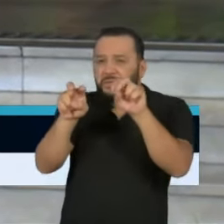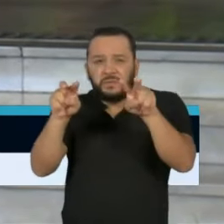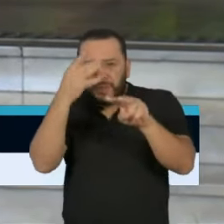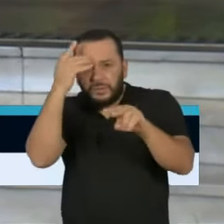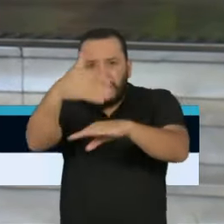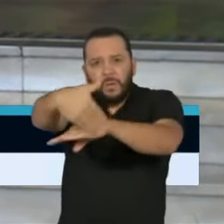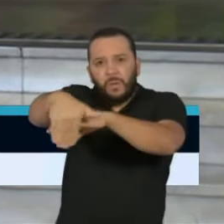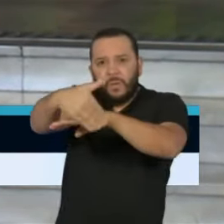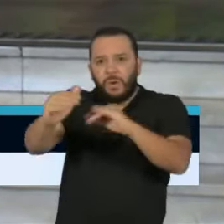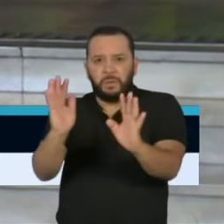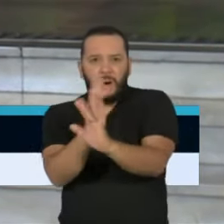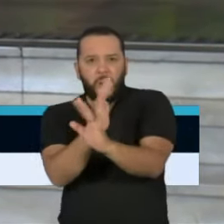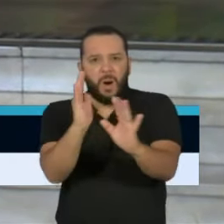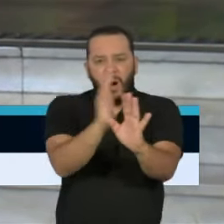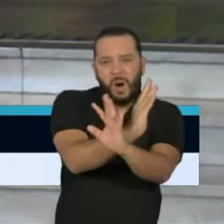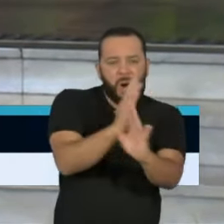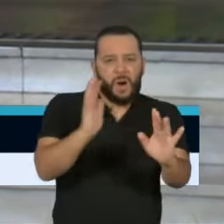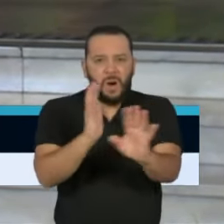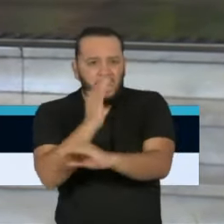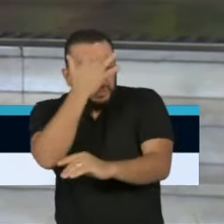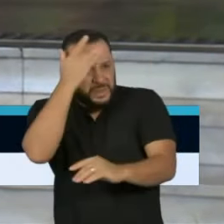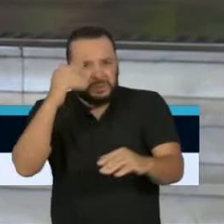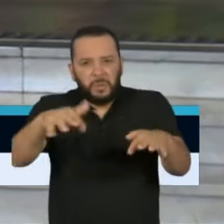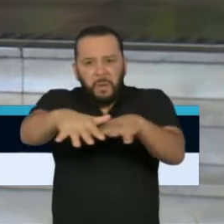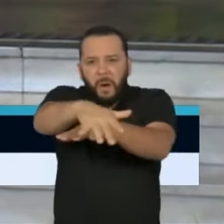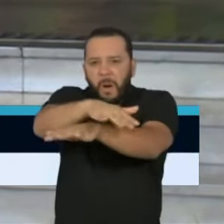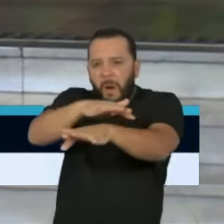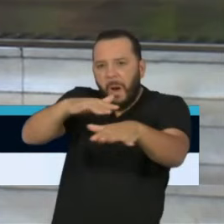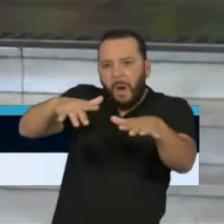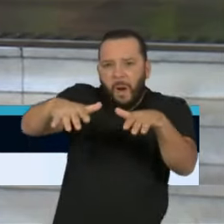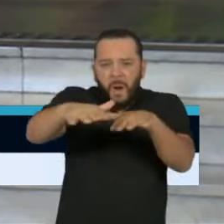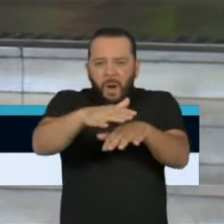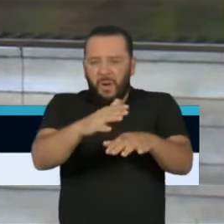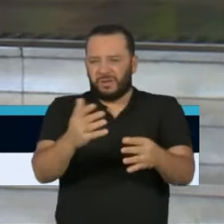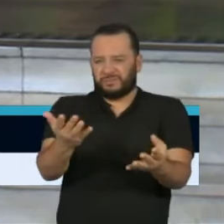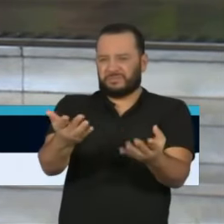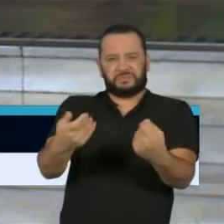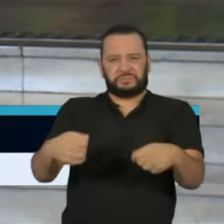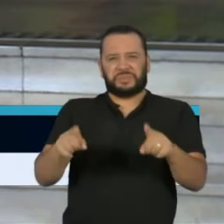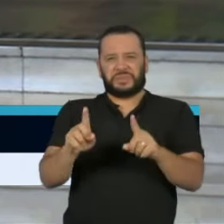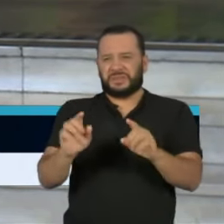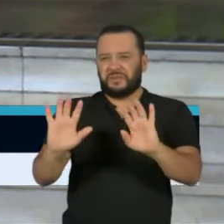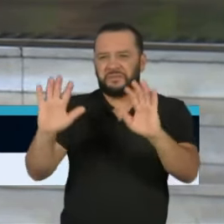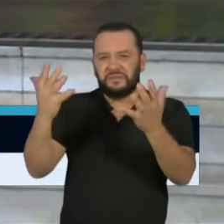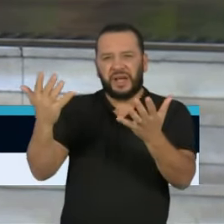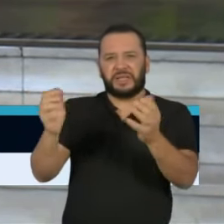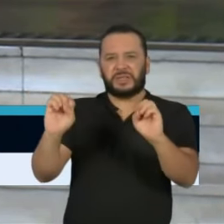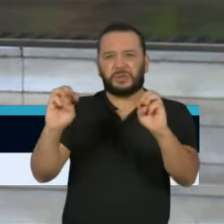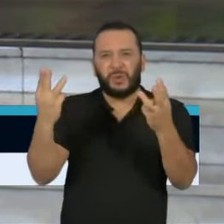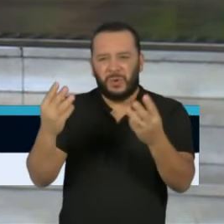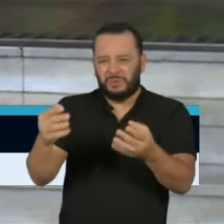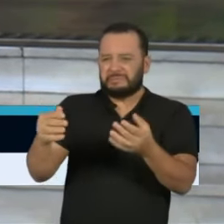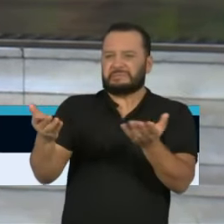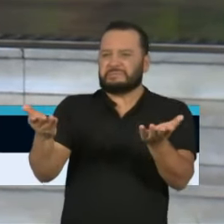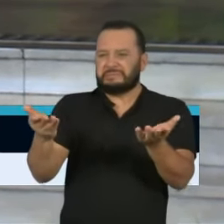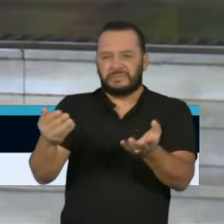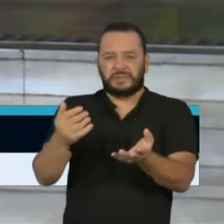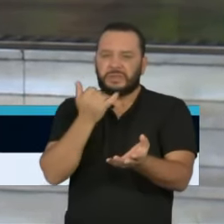ruas, ajuntamentos de pessoas, de forma absolutamente desnecessária, desrecomendável, nós